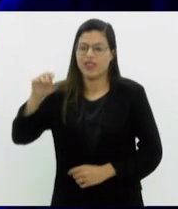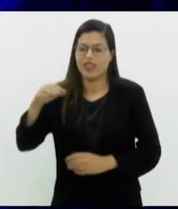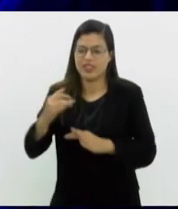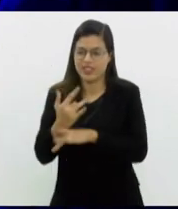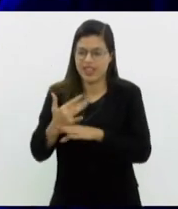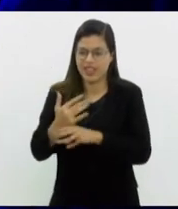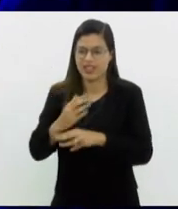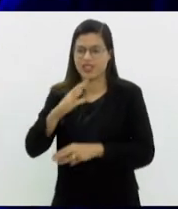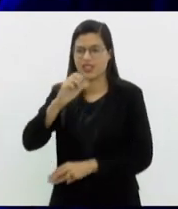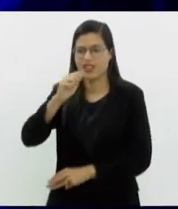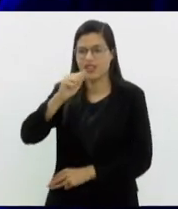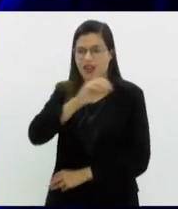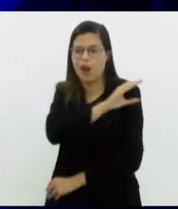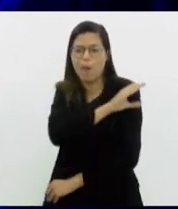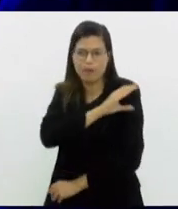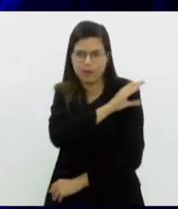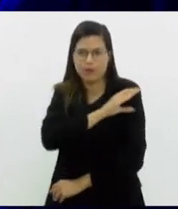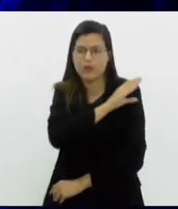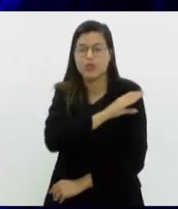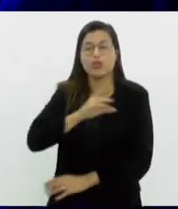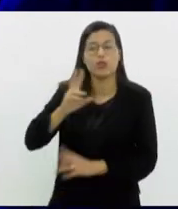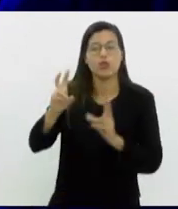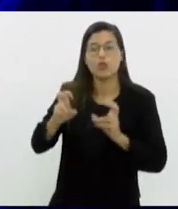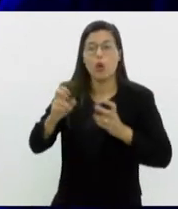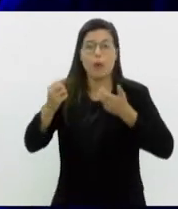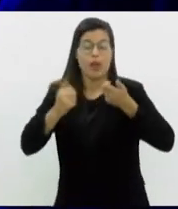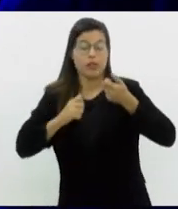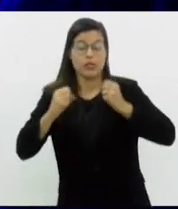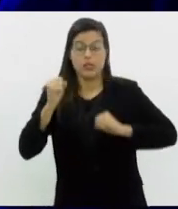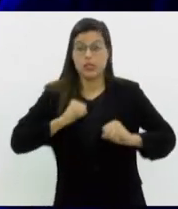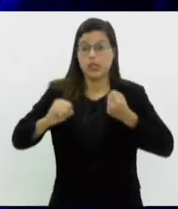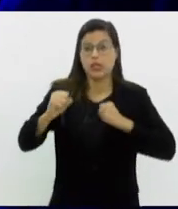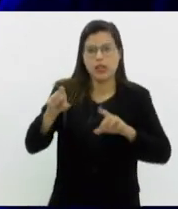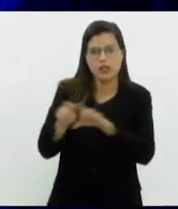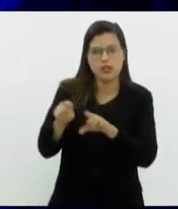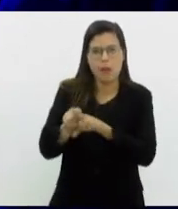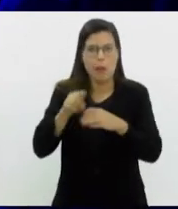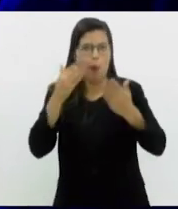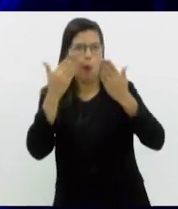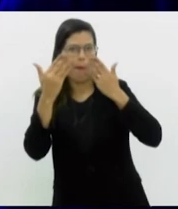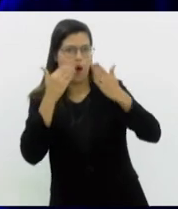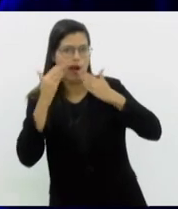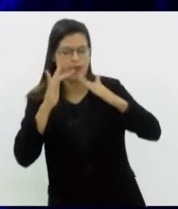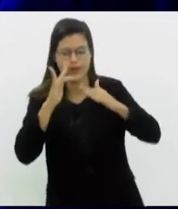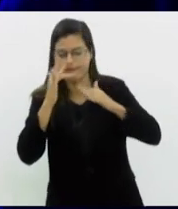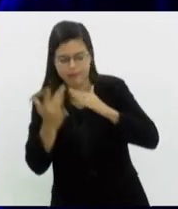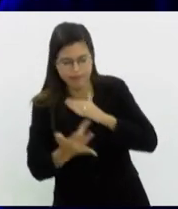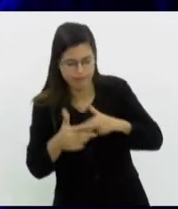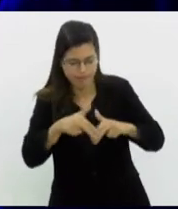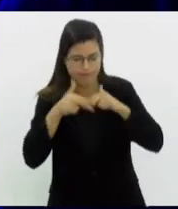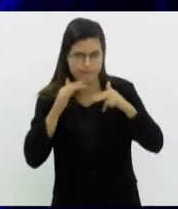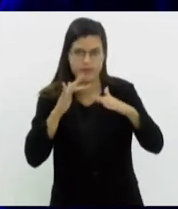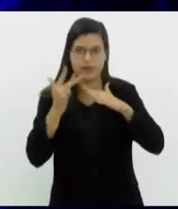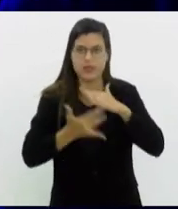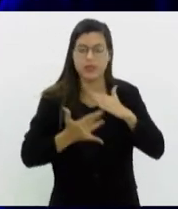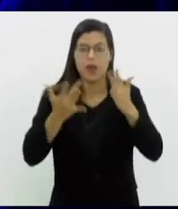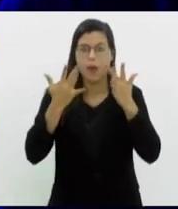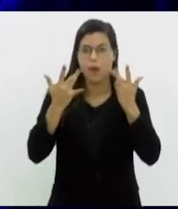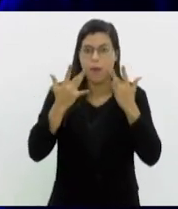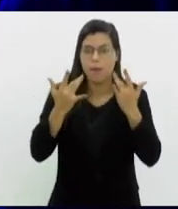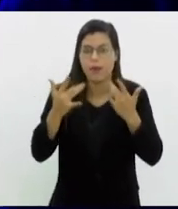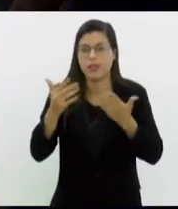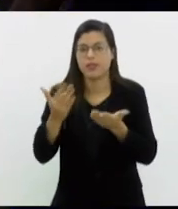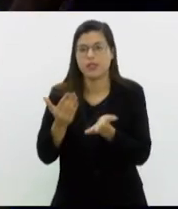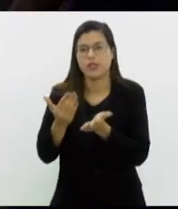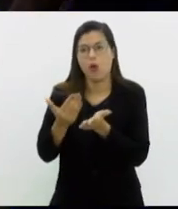Abordando questões relevantes, como ansiedade e a comparação excessiva devido às redes sociais, a peça tem início num teste para